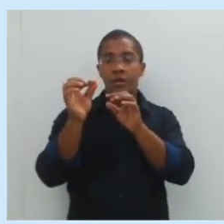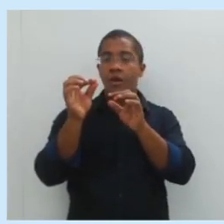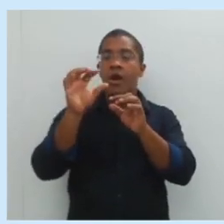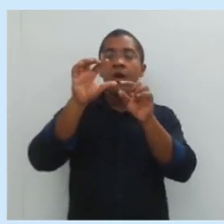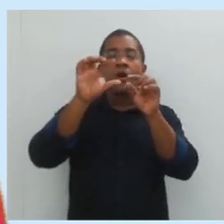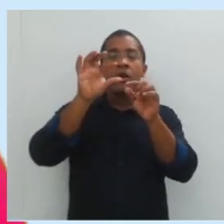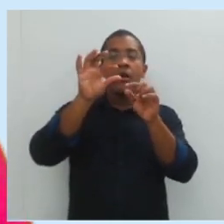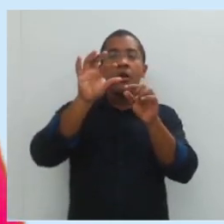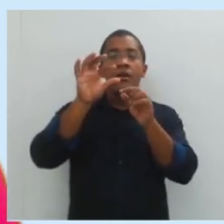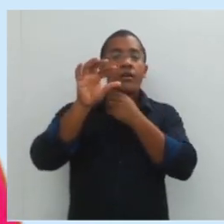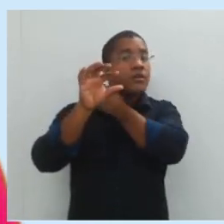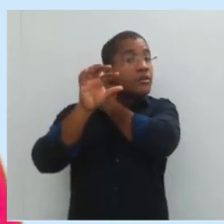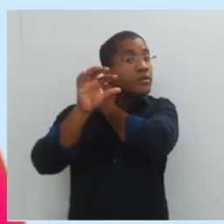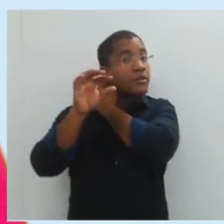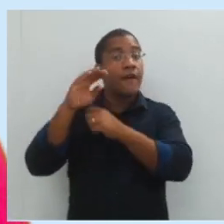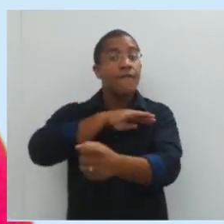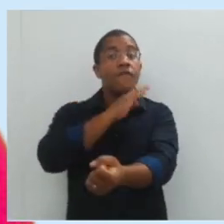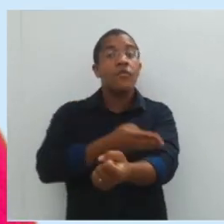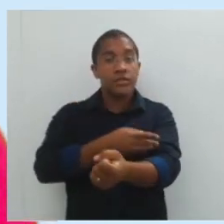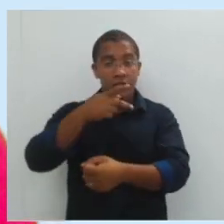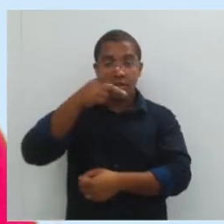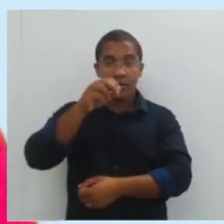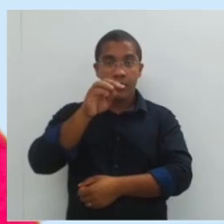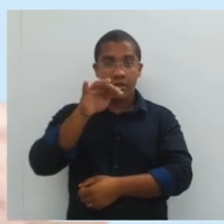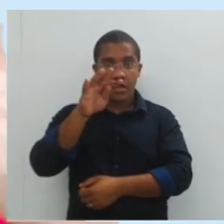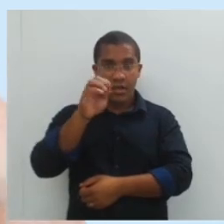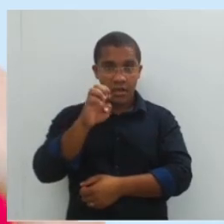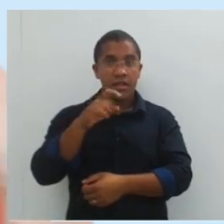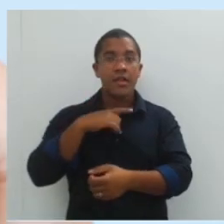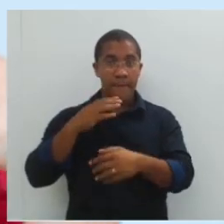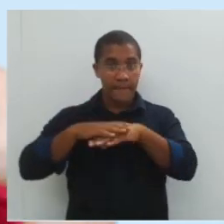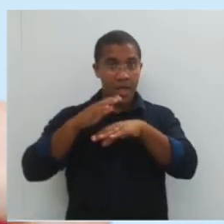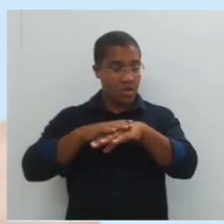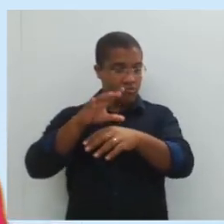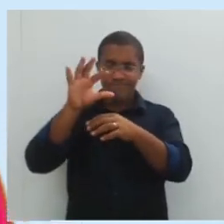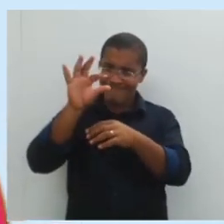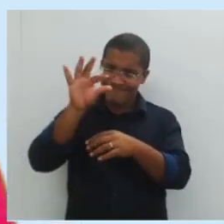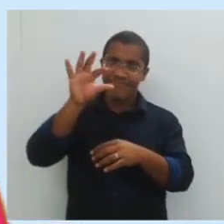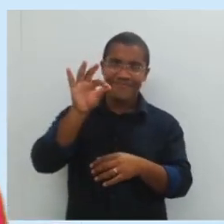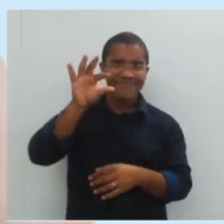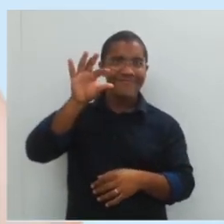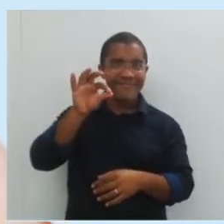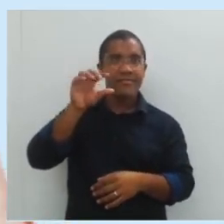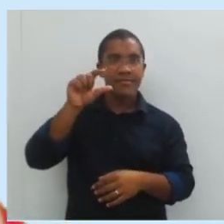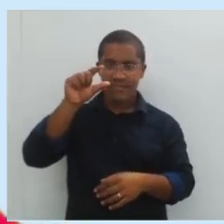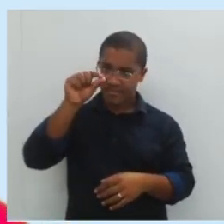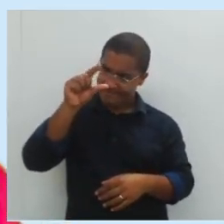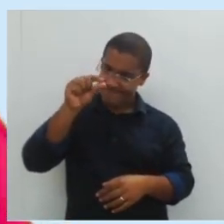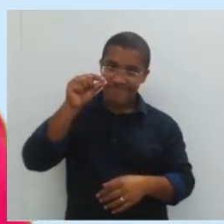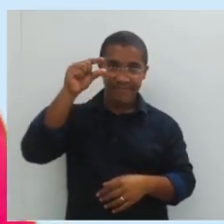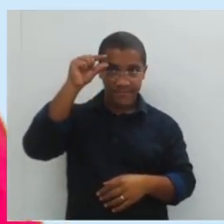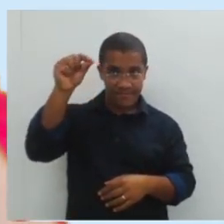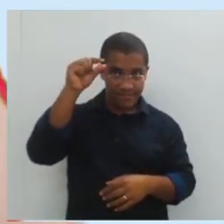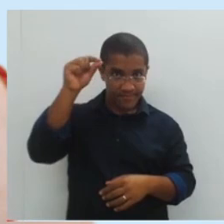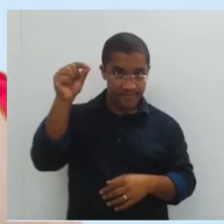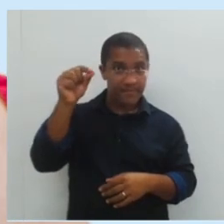No meio, a força potente. Aqui eu vou exercer minha potência.